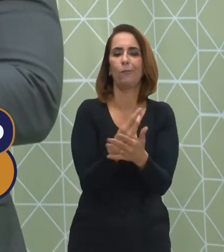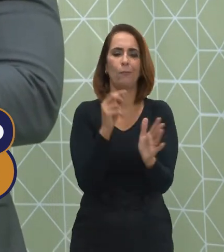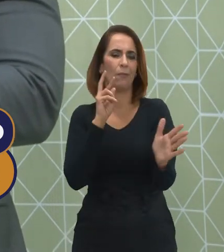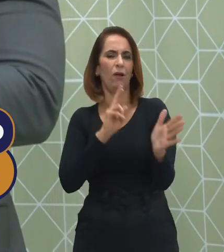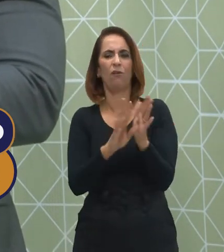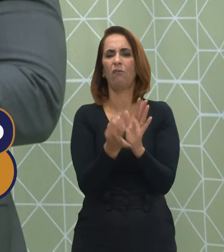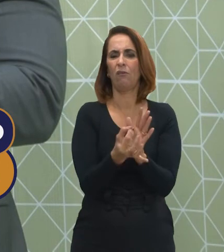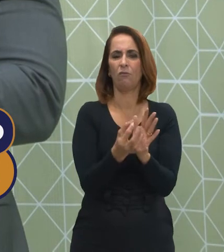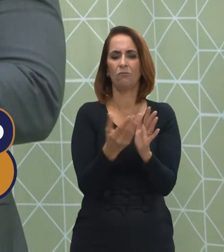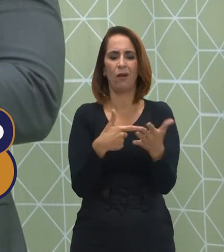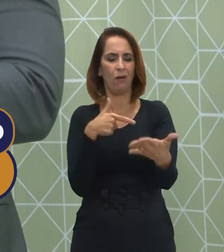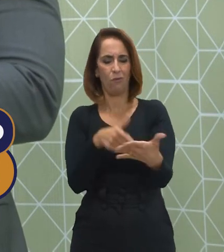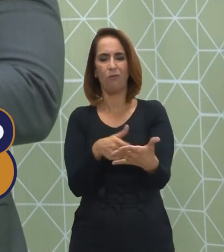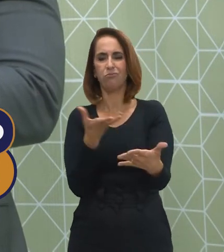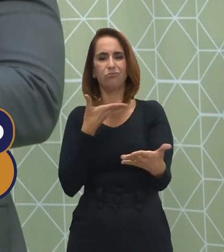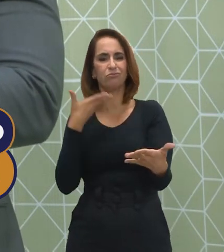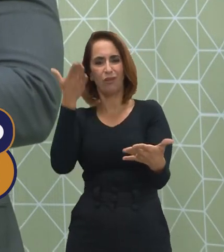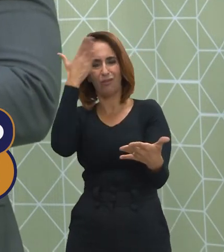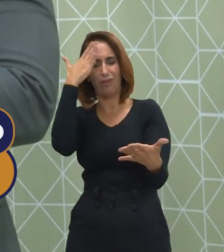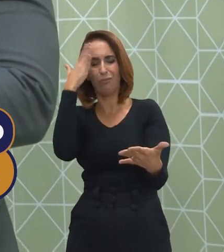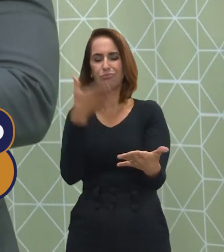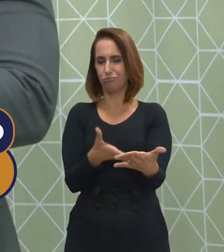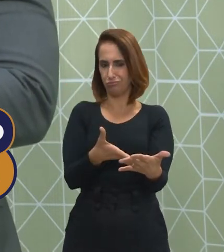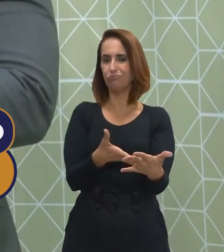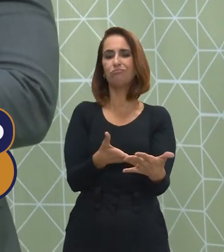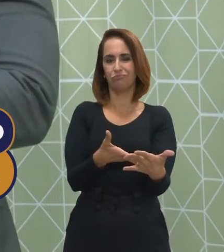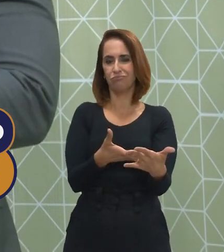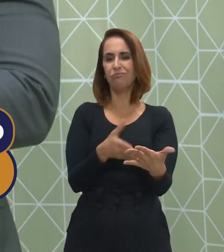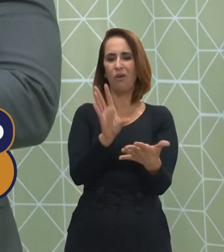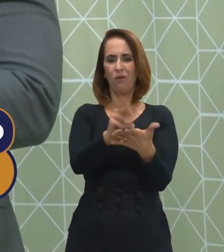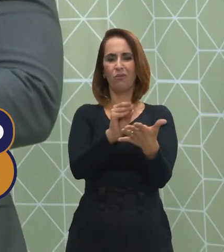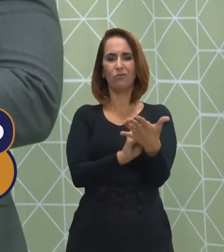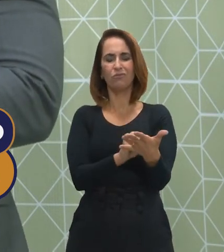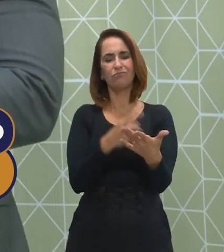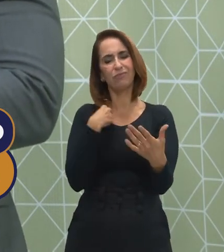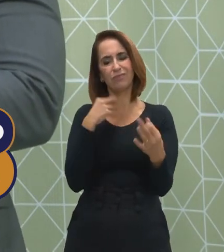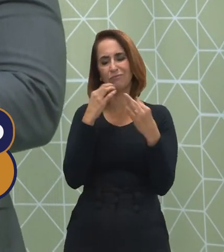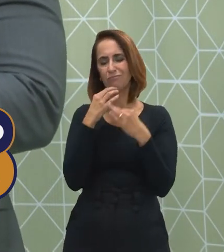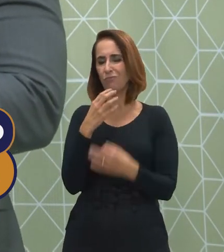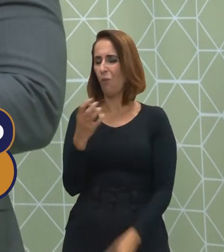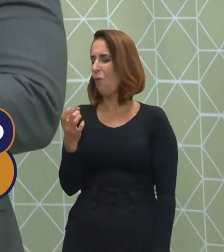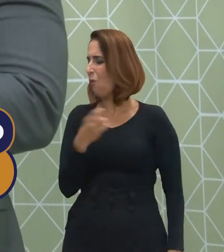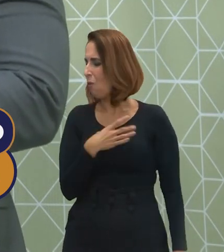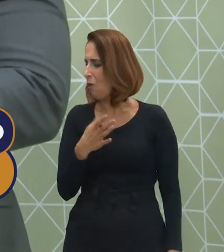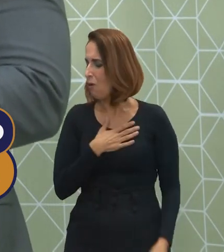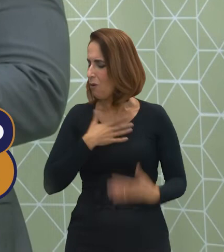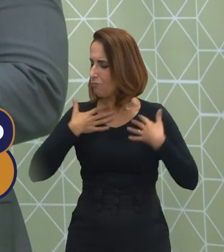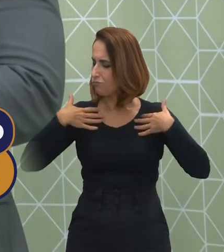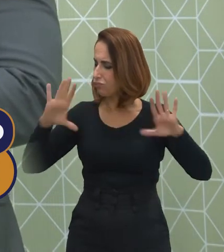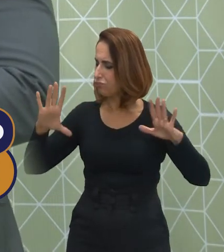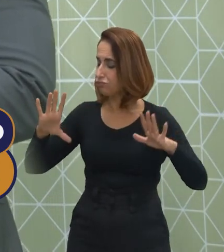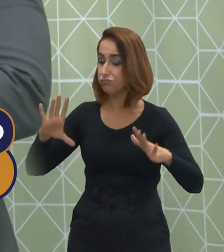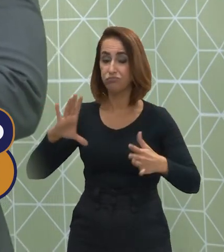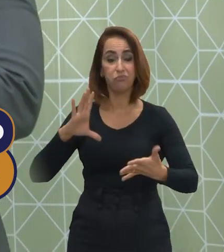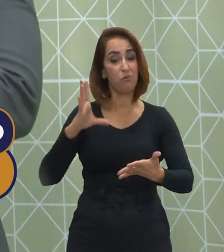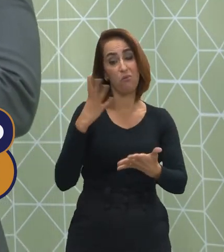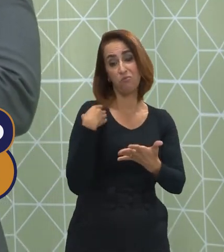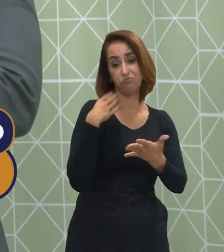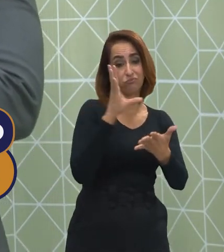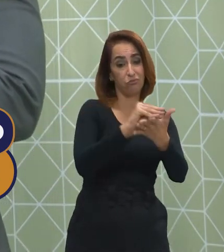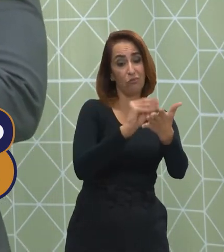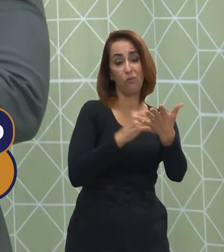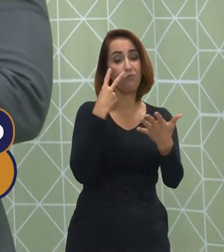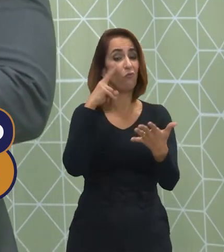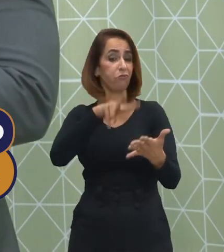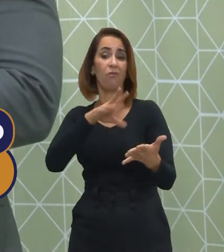questão na qual ele já abordou aquele conteúdo certamente vai ser muito mais doloroso do que de um conteúdo que ele ainda